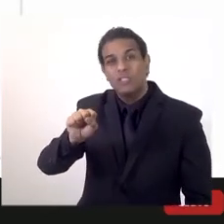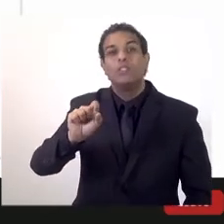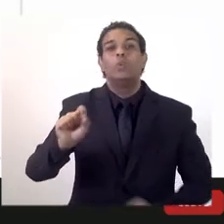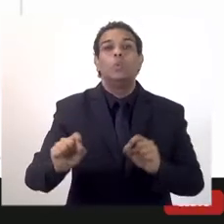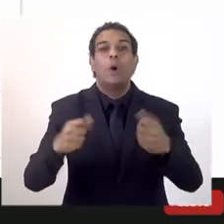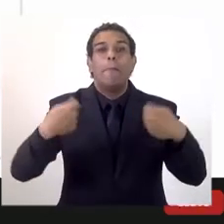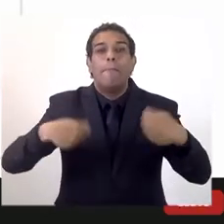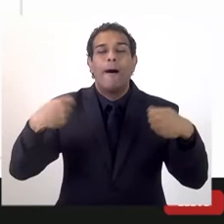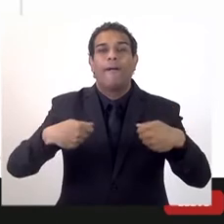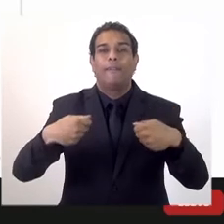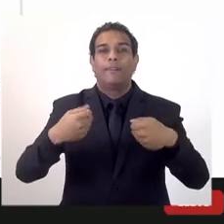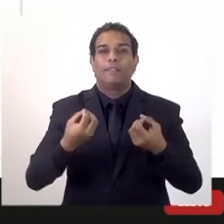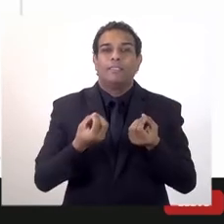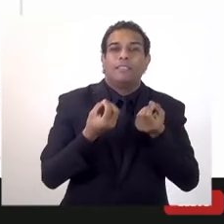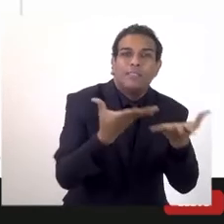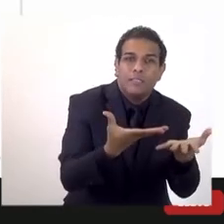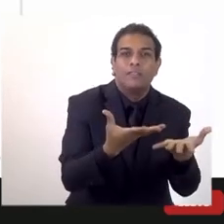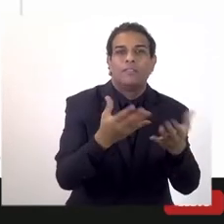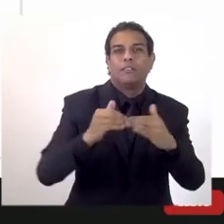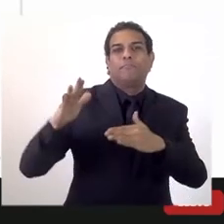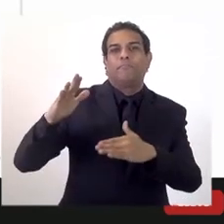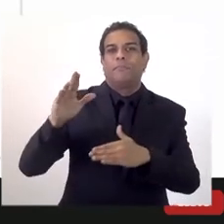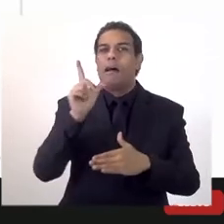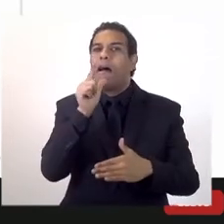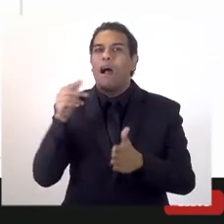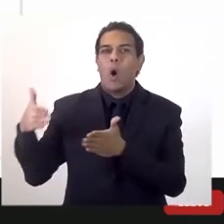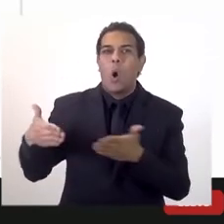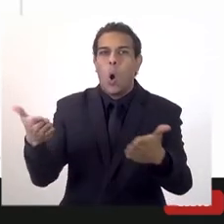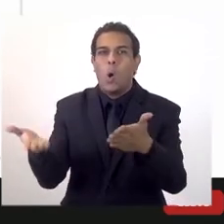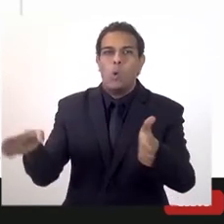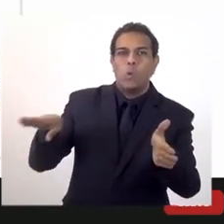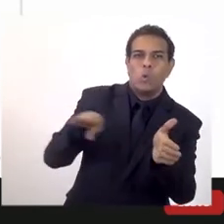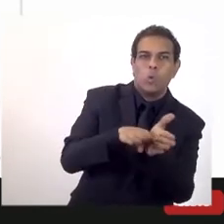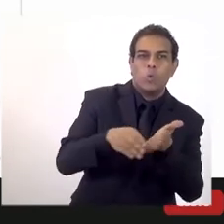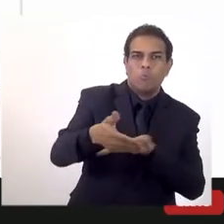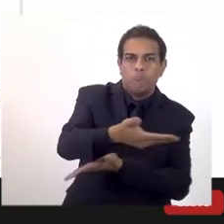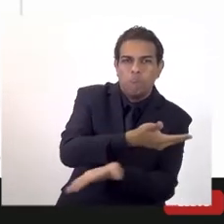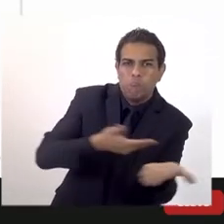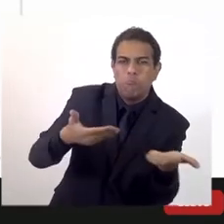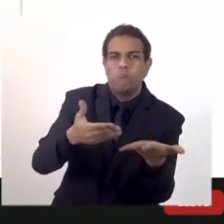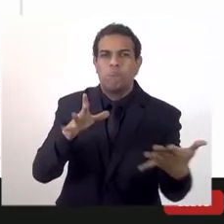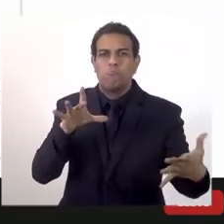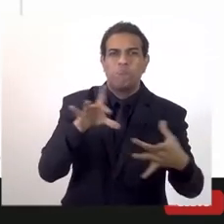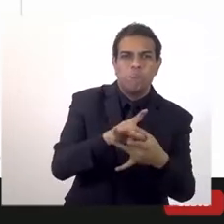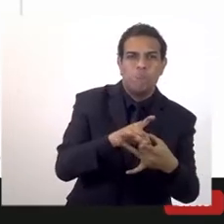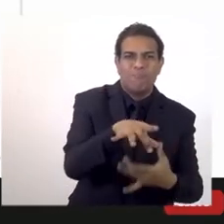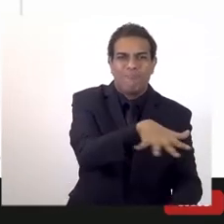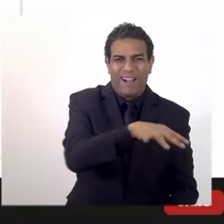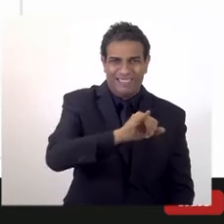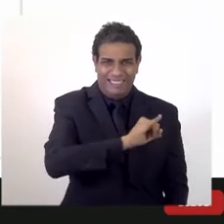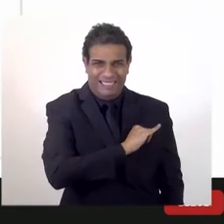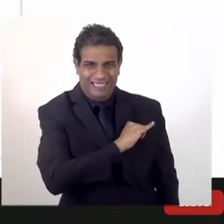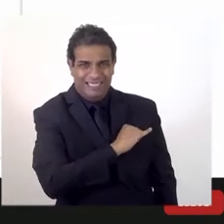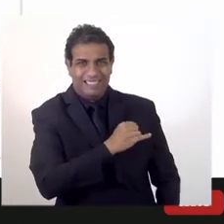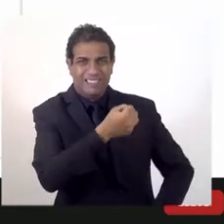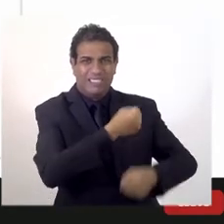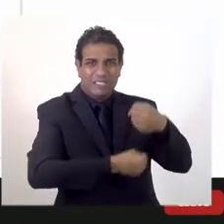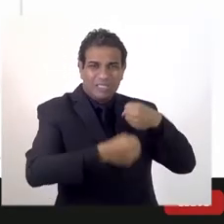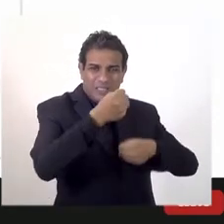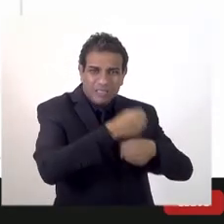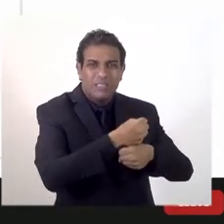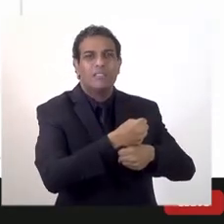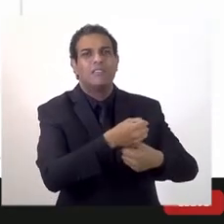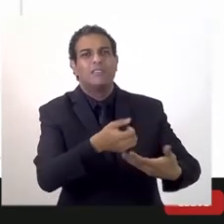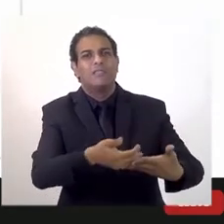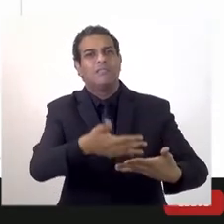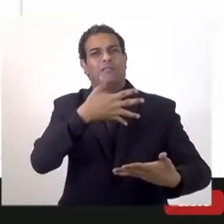precisa trazer o gás natural de alto mar para a terra. Vai ter uma rota 3 que deve chegar ali em Itaboraí o ano que vem, passando por